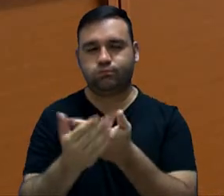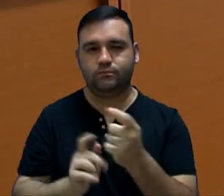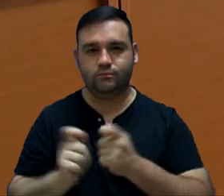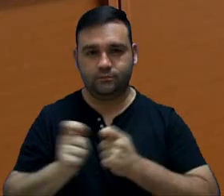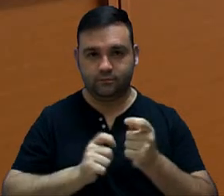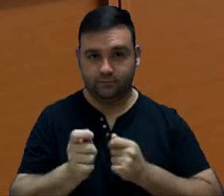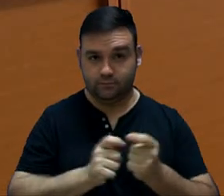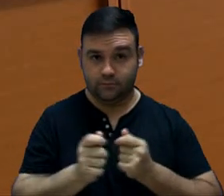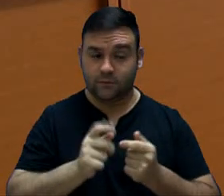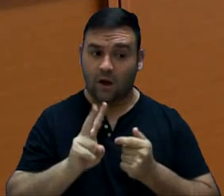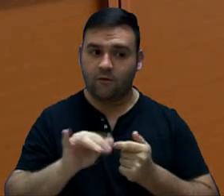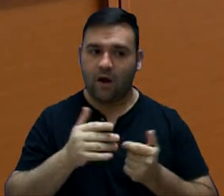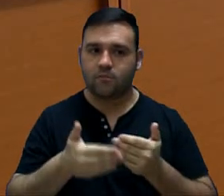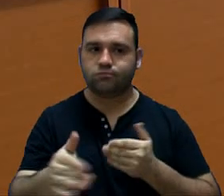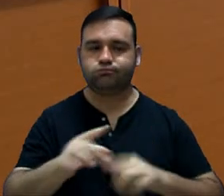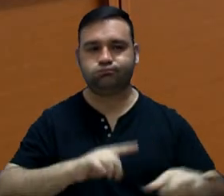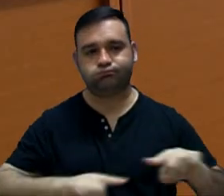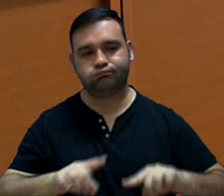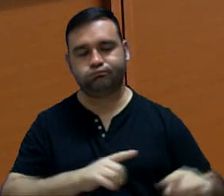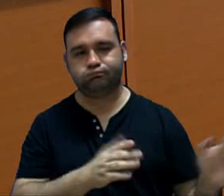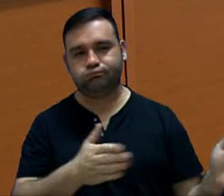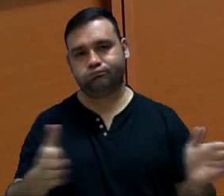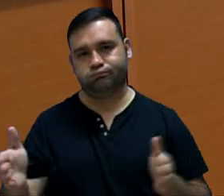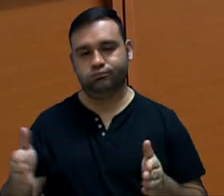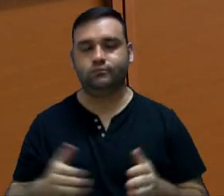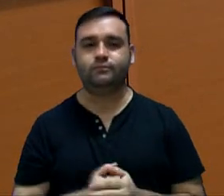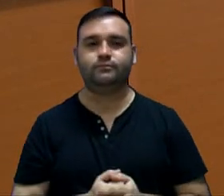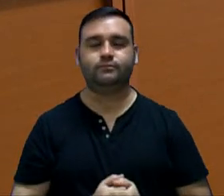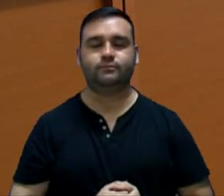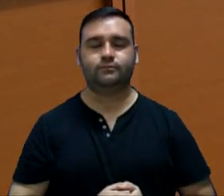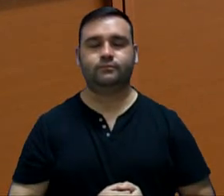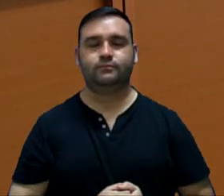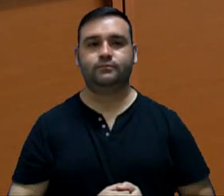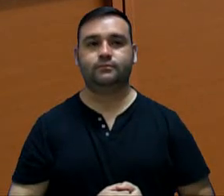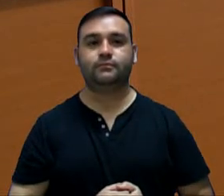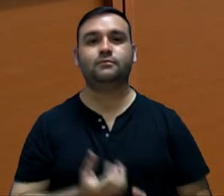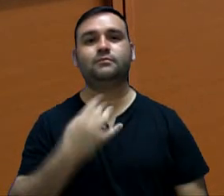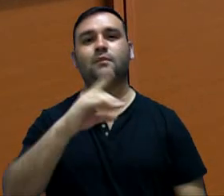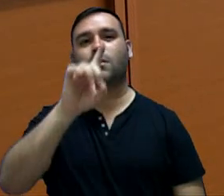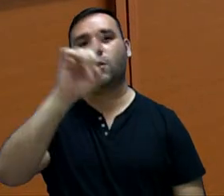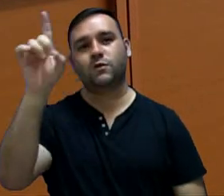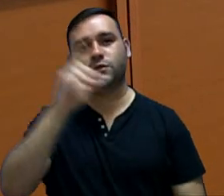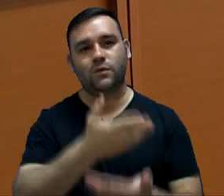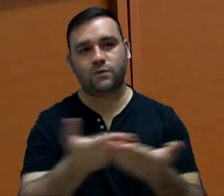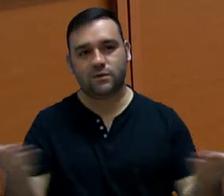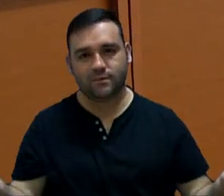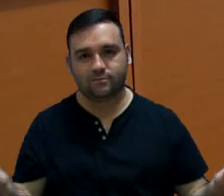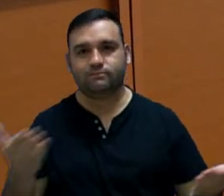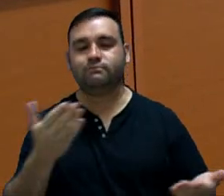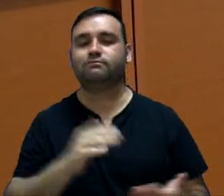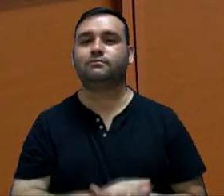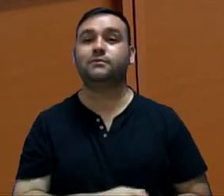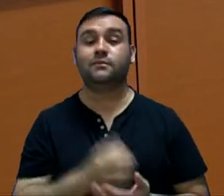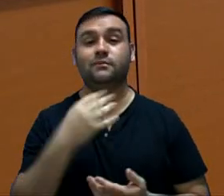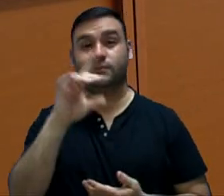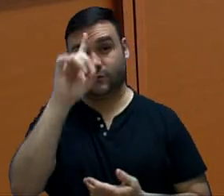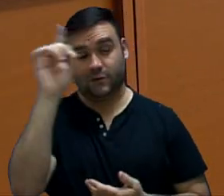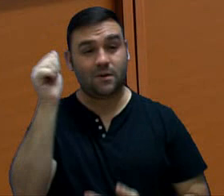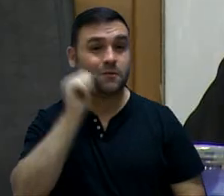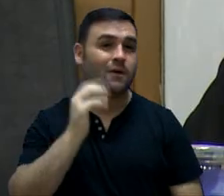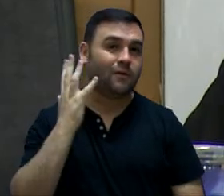que, partir de agora, conduzirá os trabalhos. Por favor, vereador. Bom dia a todos e a todas. Bom dia,